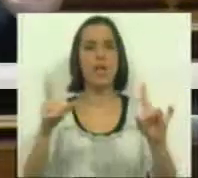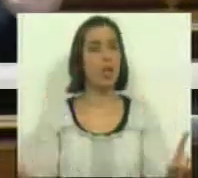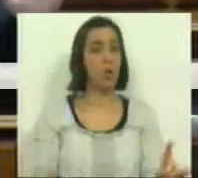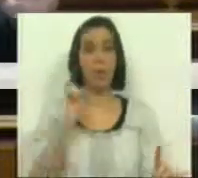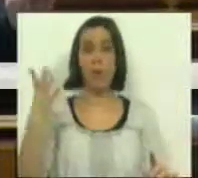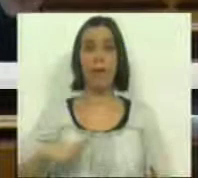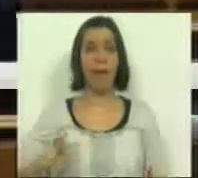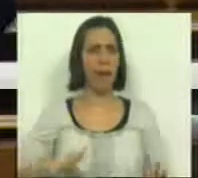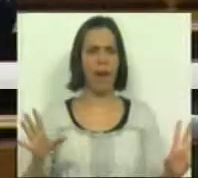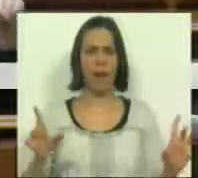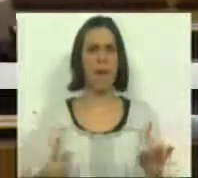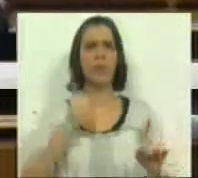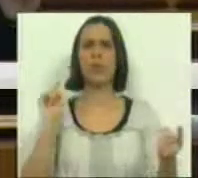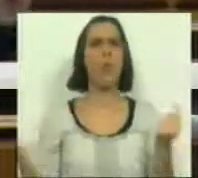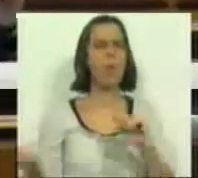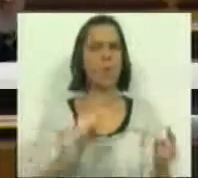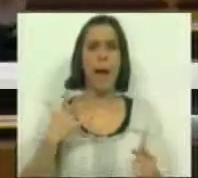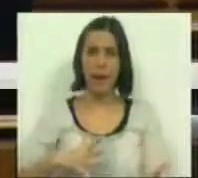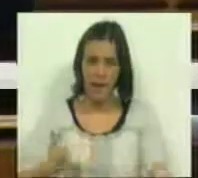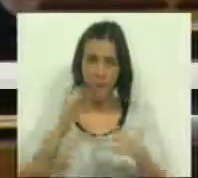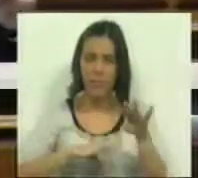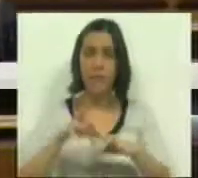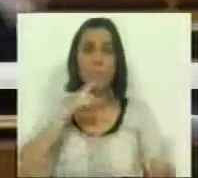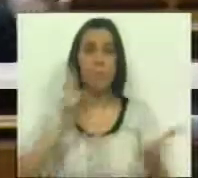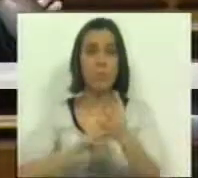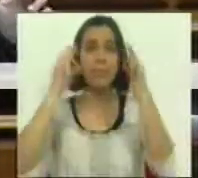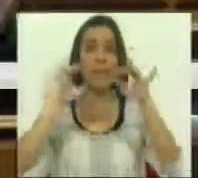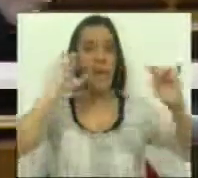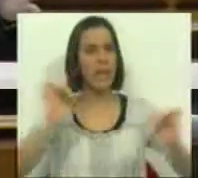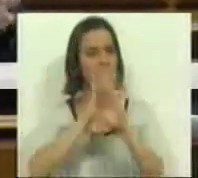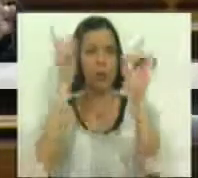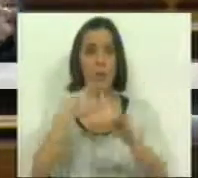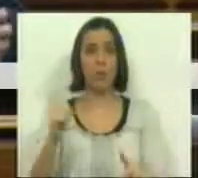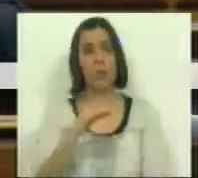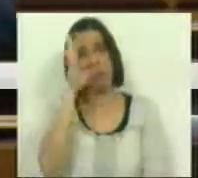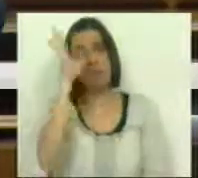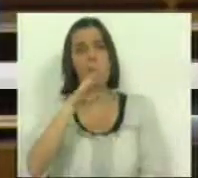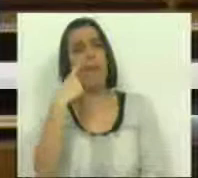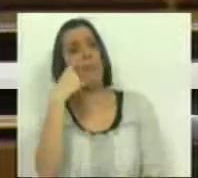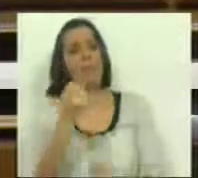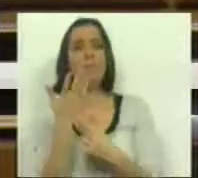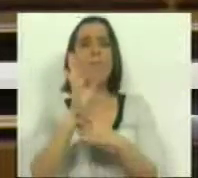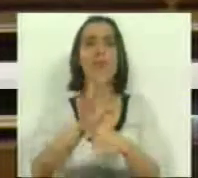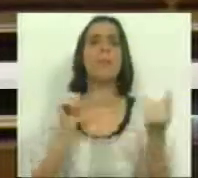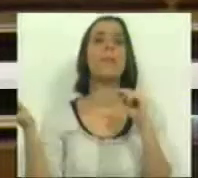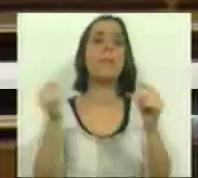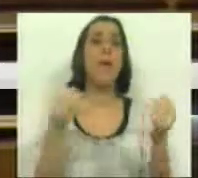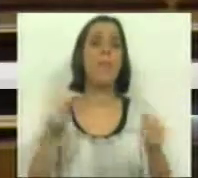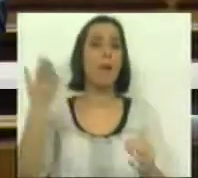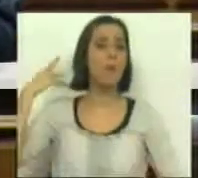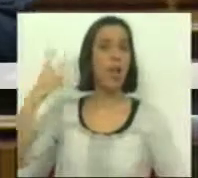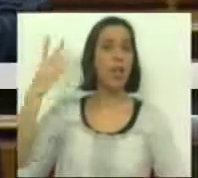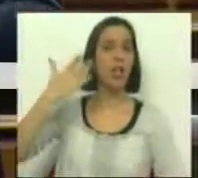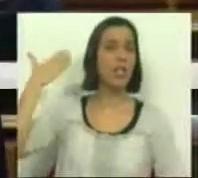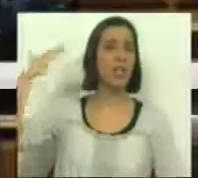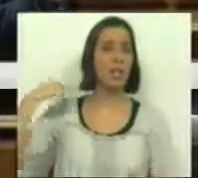nada disso que querem. Não é um debate que querem fazer, um debate sério e transparente. Viu-se naquela amostra de debate que existiu há dois